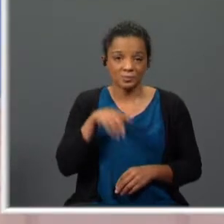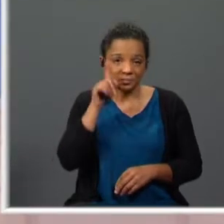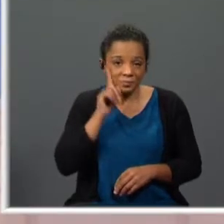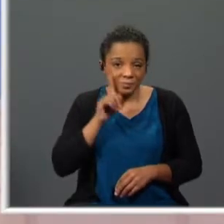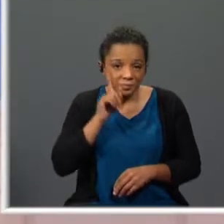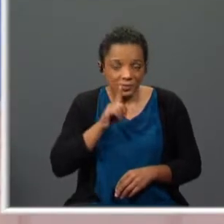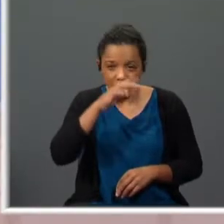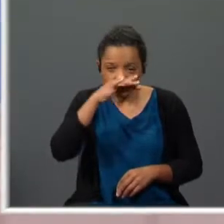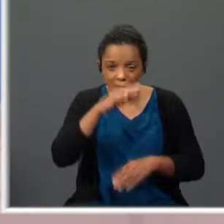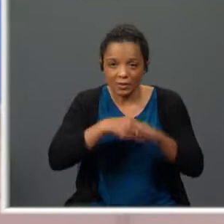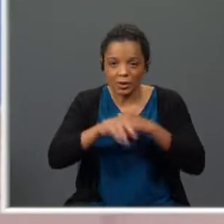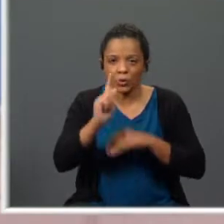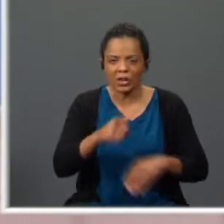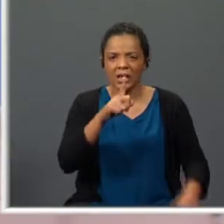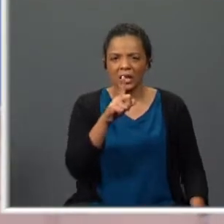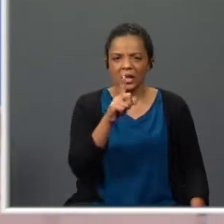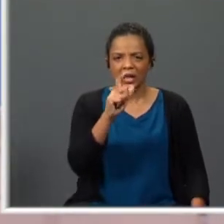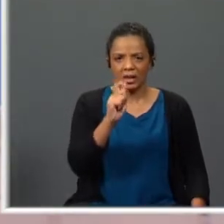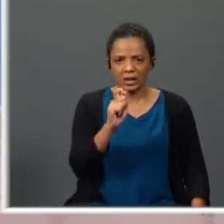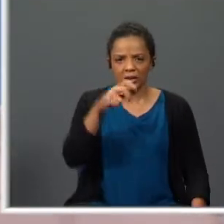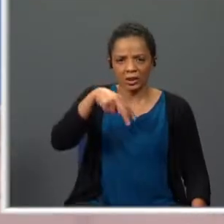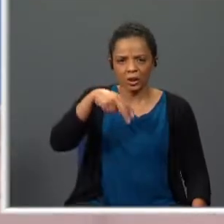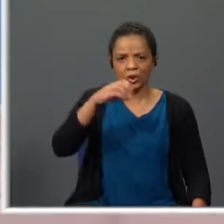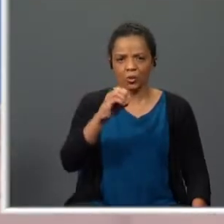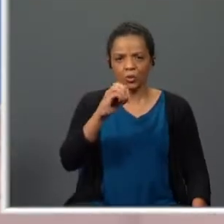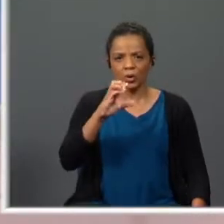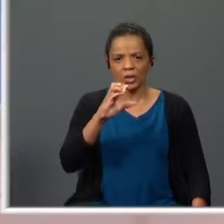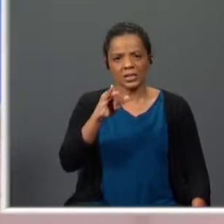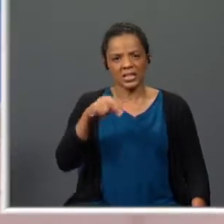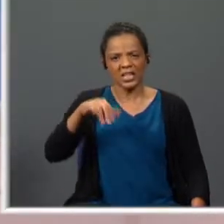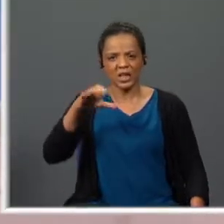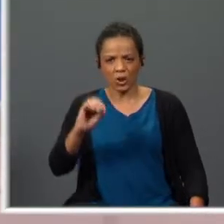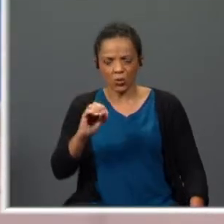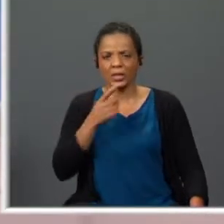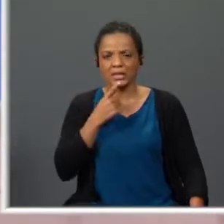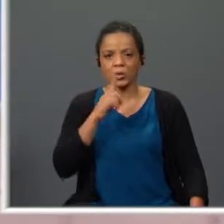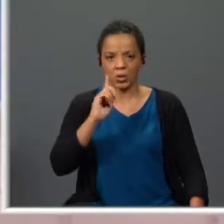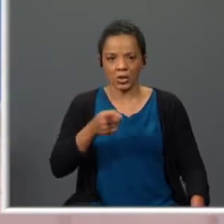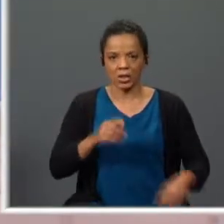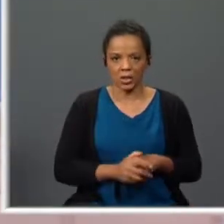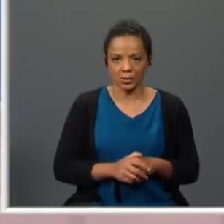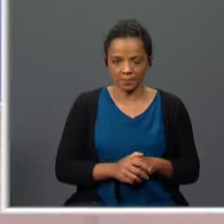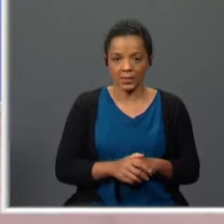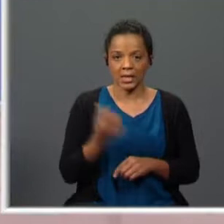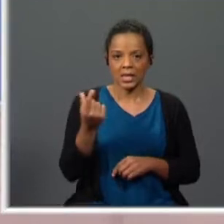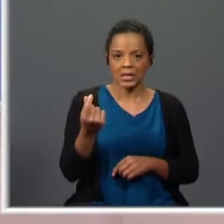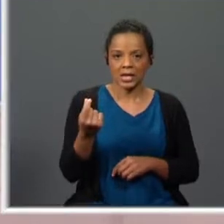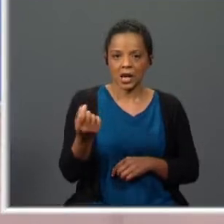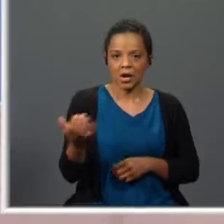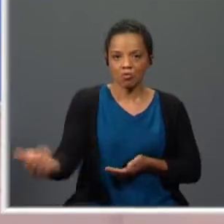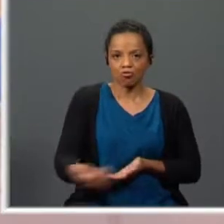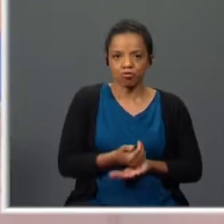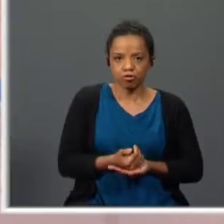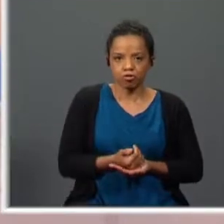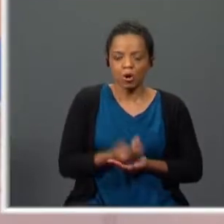dedicavam-se ao lenocínio e à prostituição. Isto é, beneficiavam, ganhavam dinheiro levando